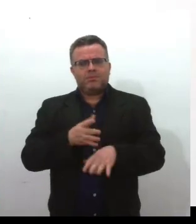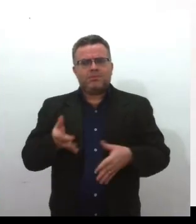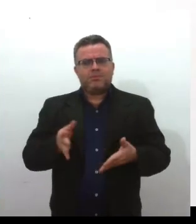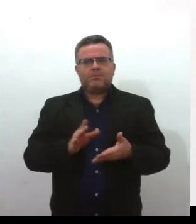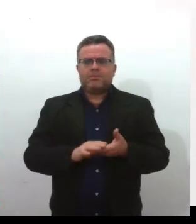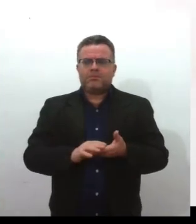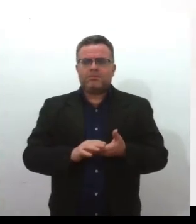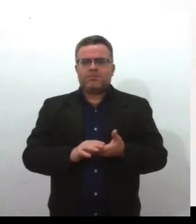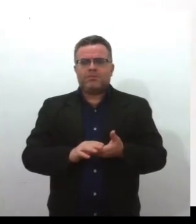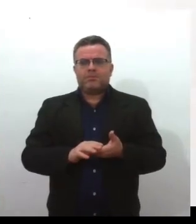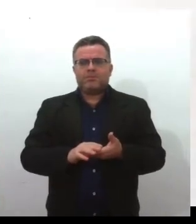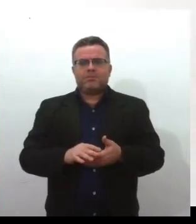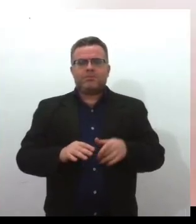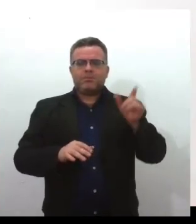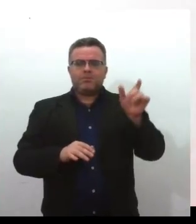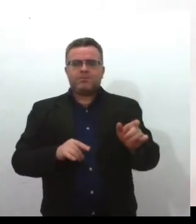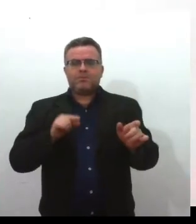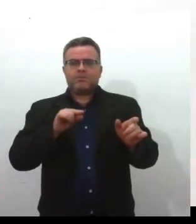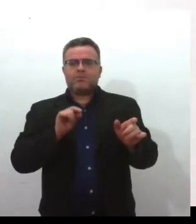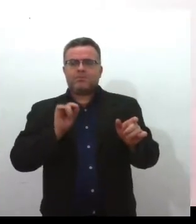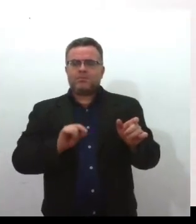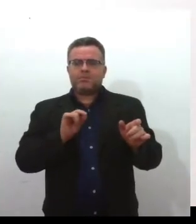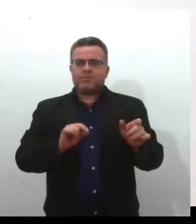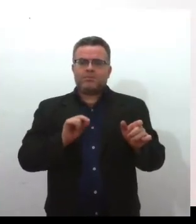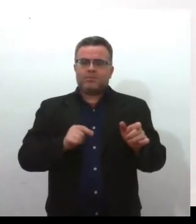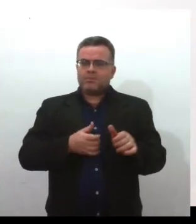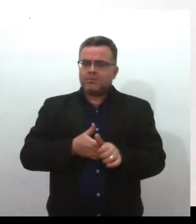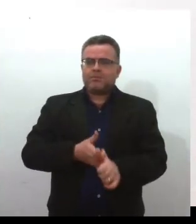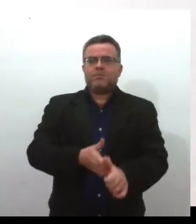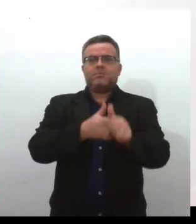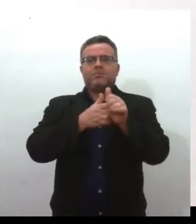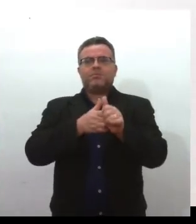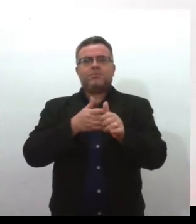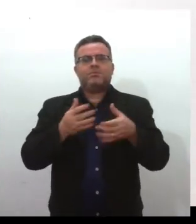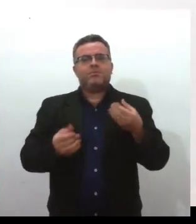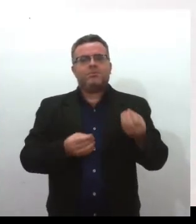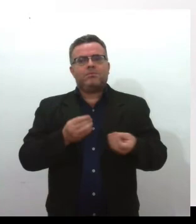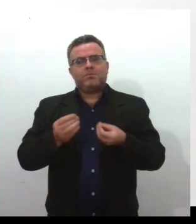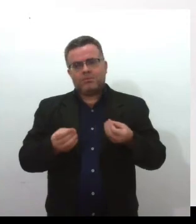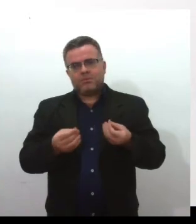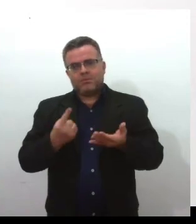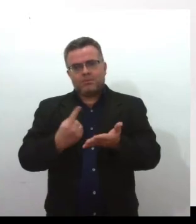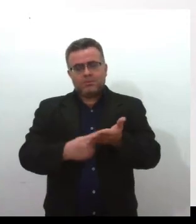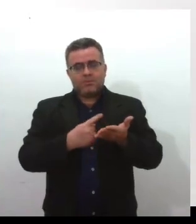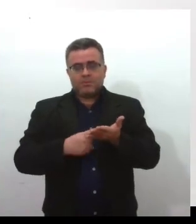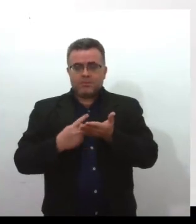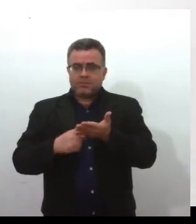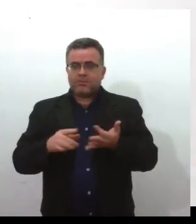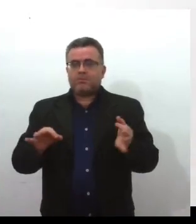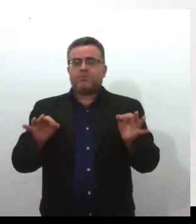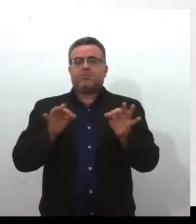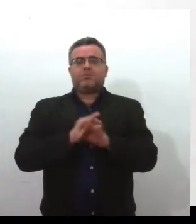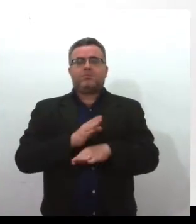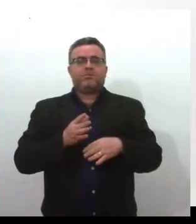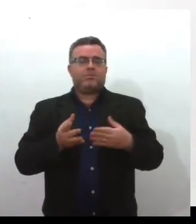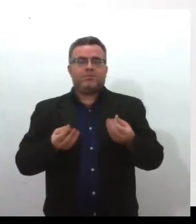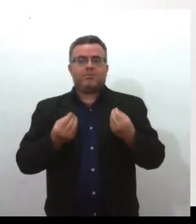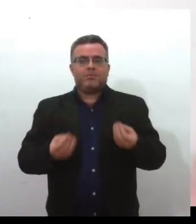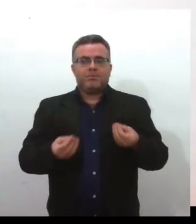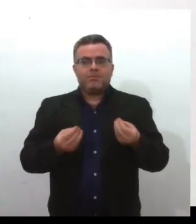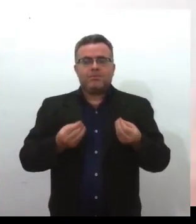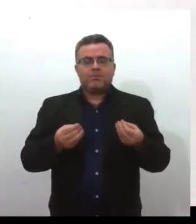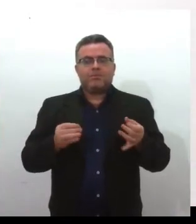e ela seguia muito inspirada em Anitta, ela não teve medo de seguir alguns